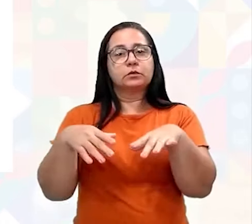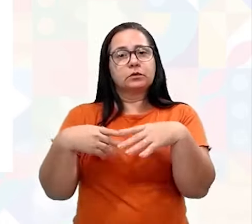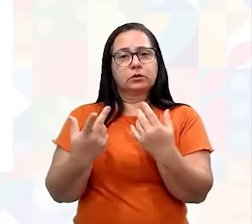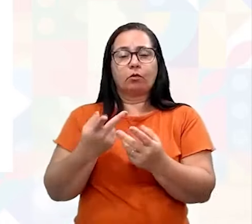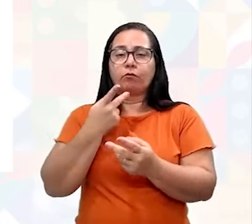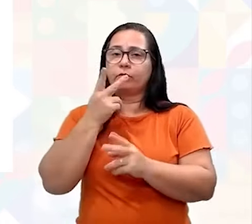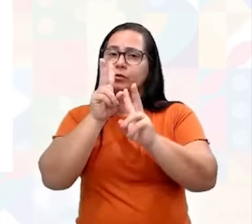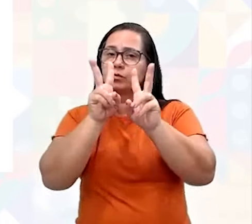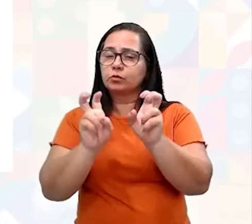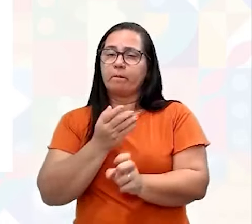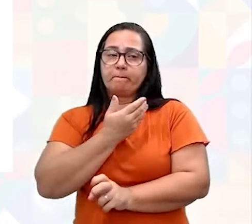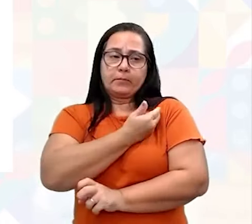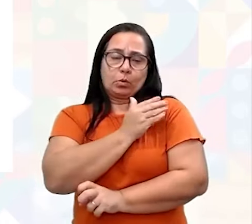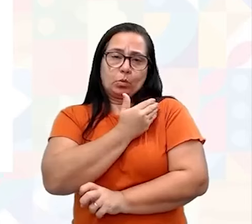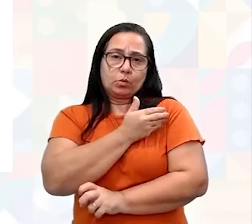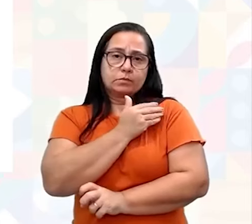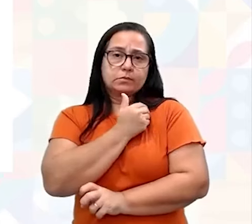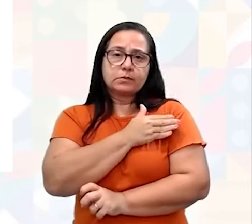preconceito, né?